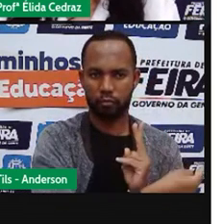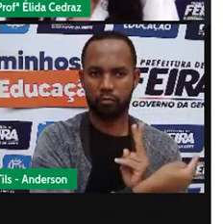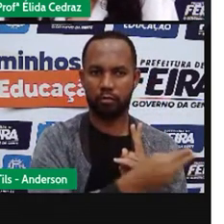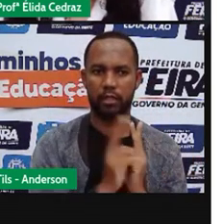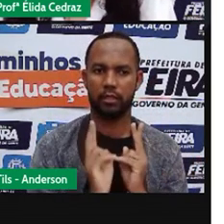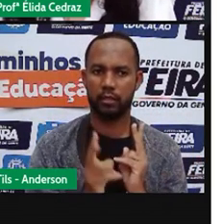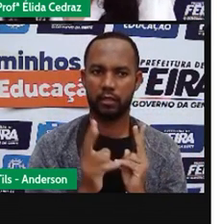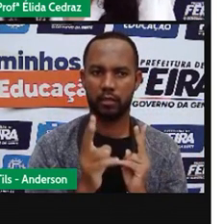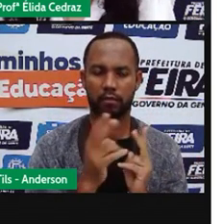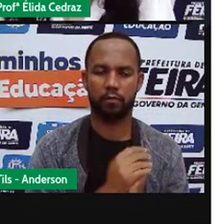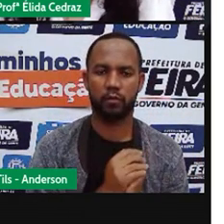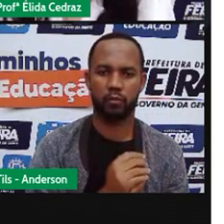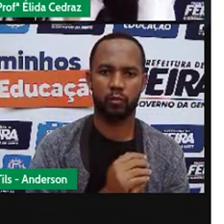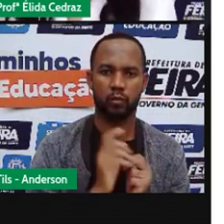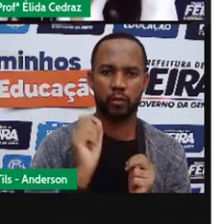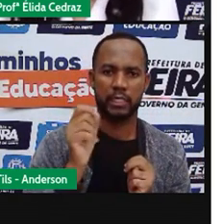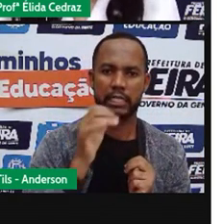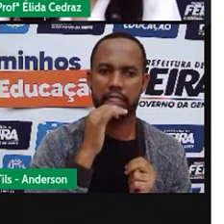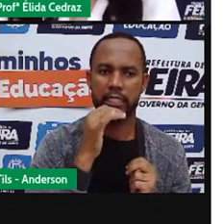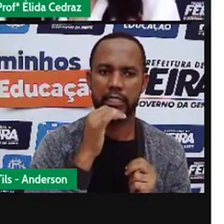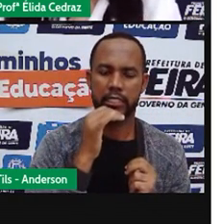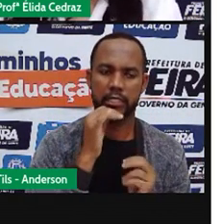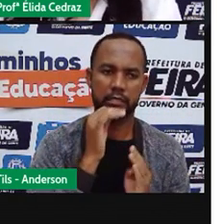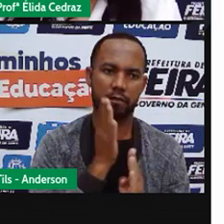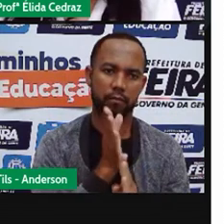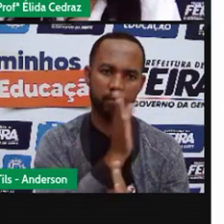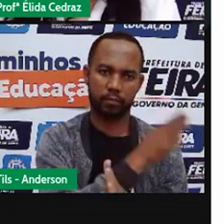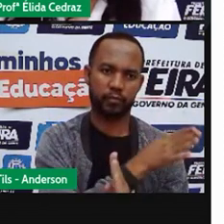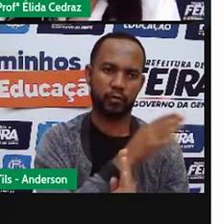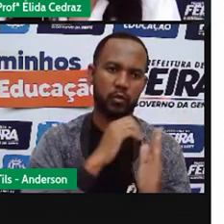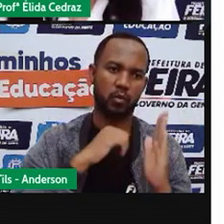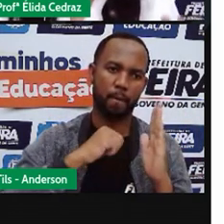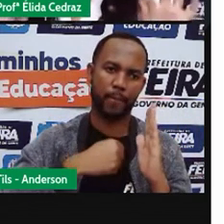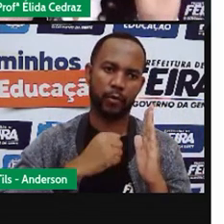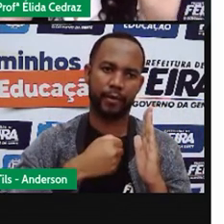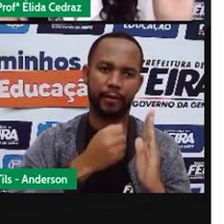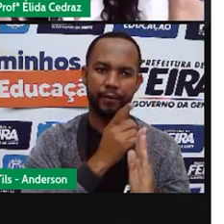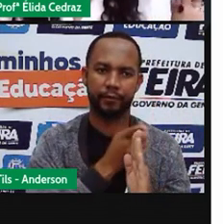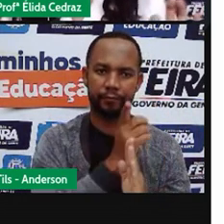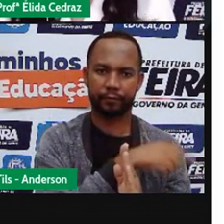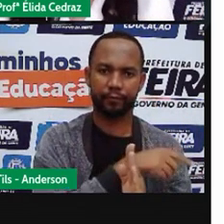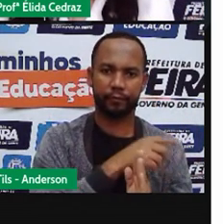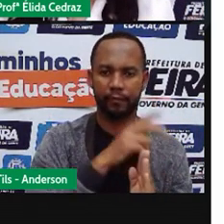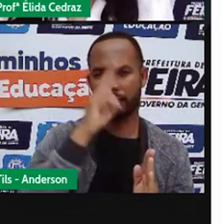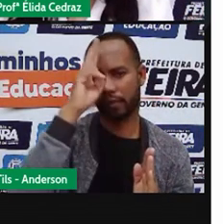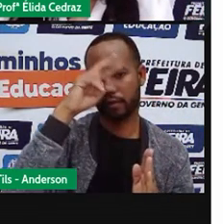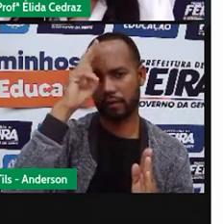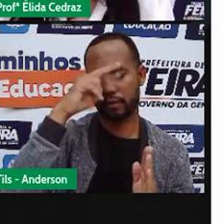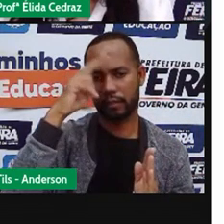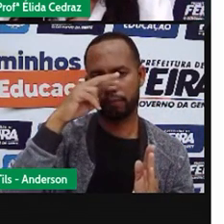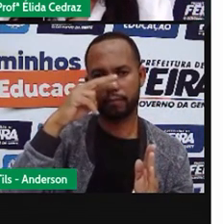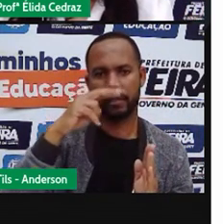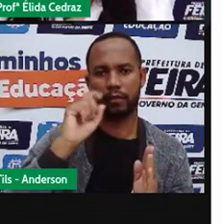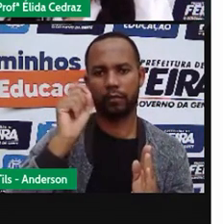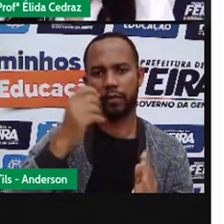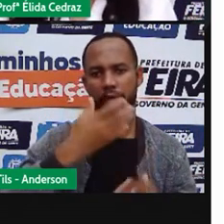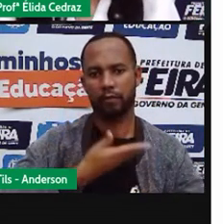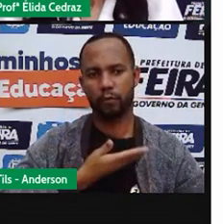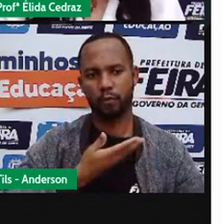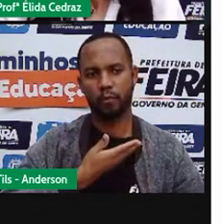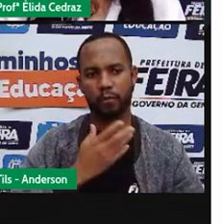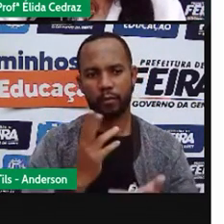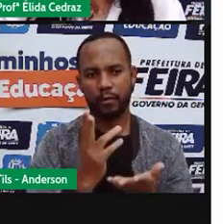sombra é o doceiro. Por isso que a sua sombra lembra o desenho do seu corpo.